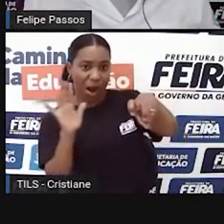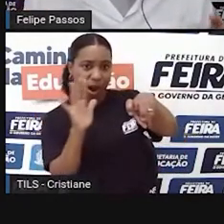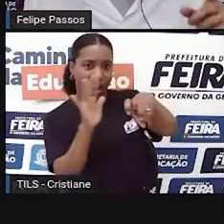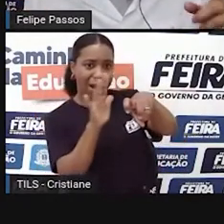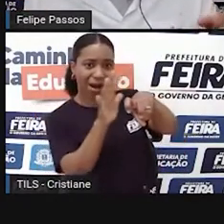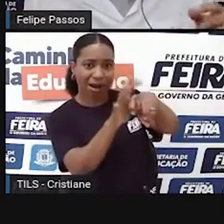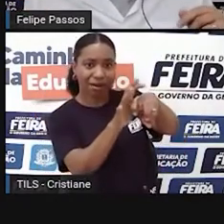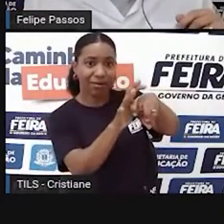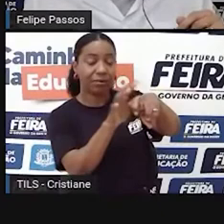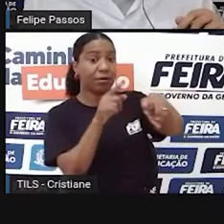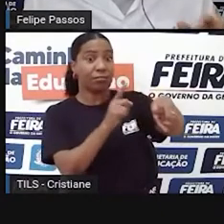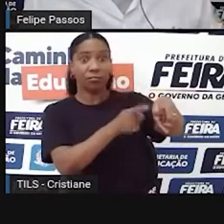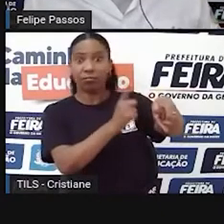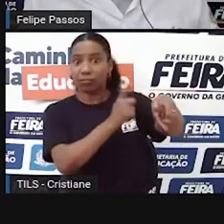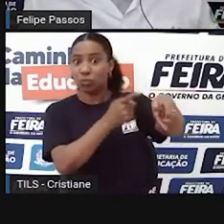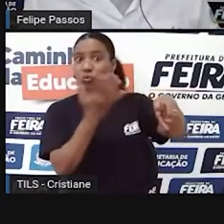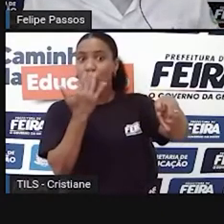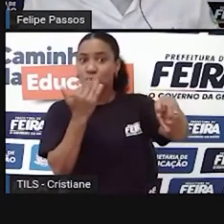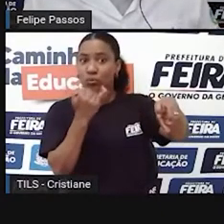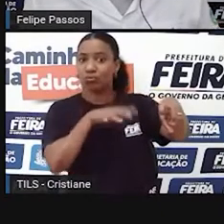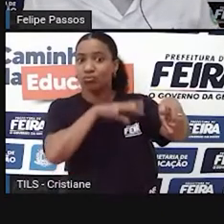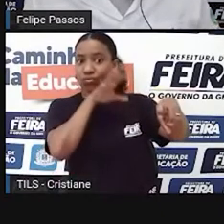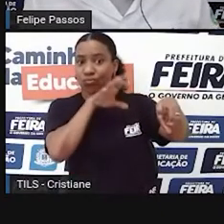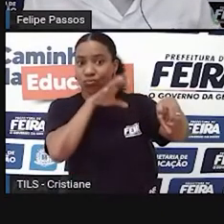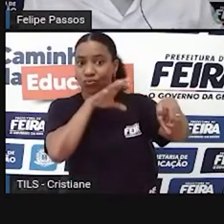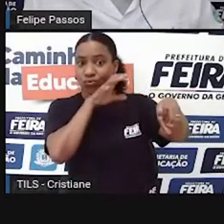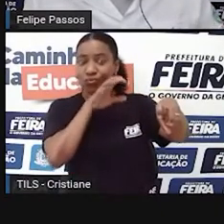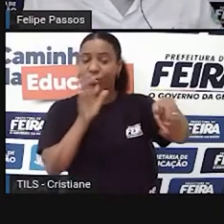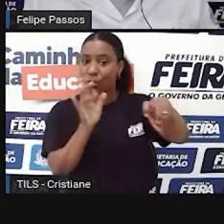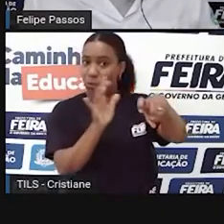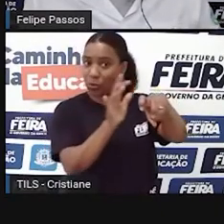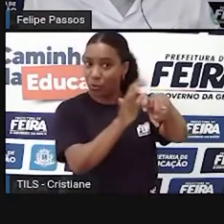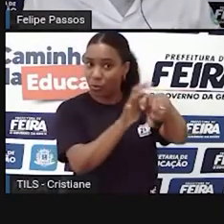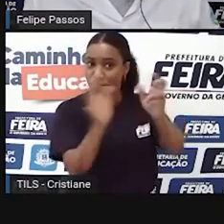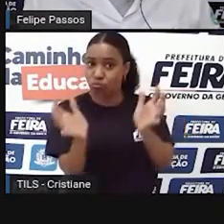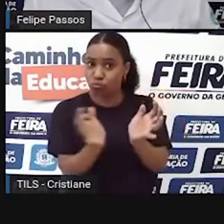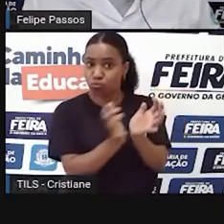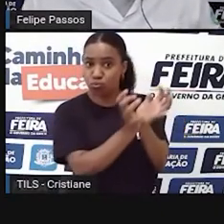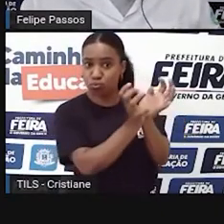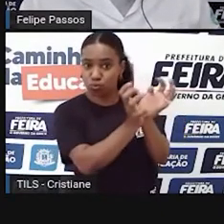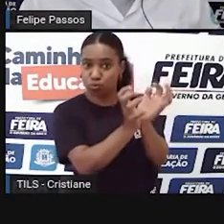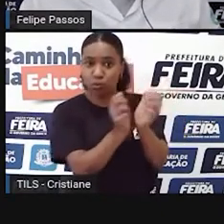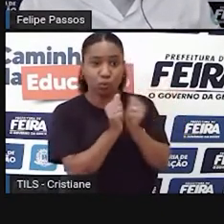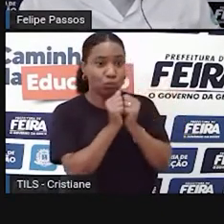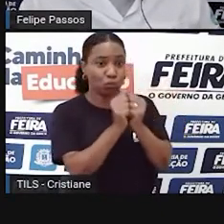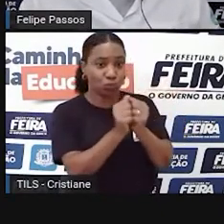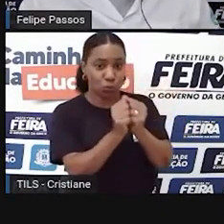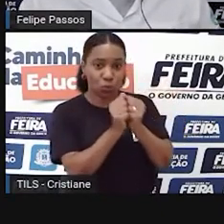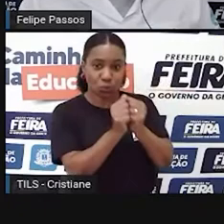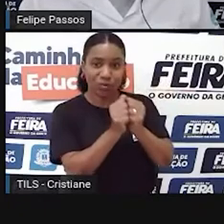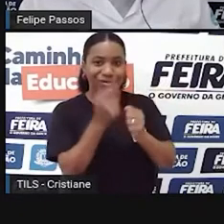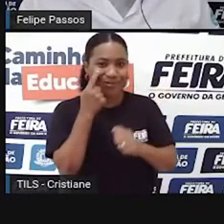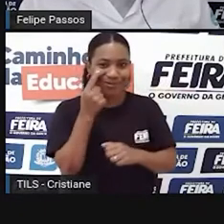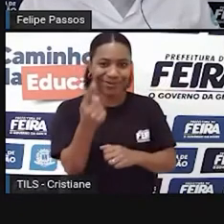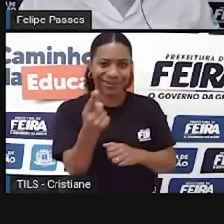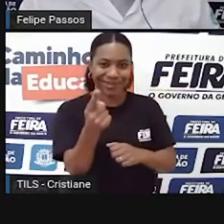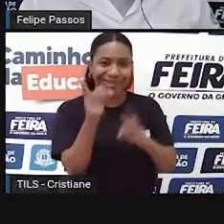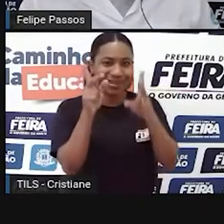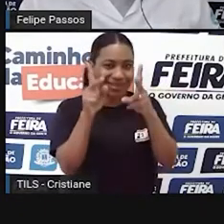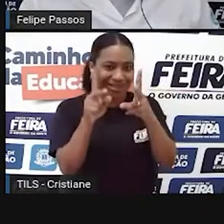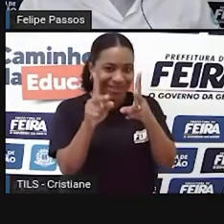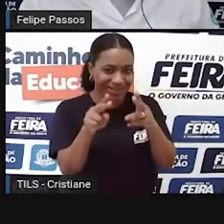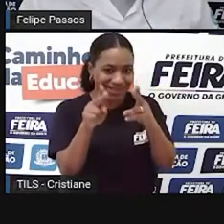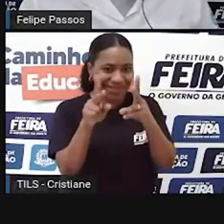depois vai pensar, ó, eu não posso caçar esse animal sozinho, tem que ter um grupo ali para caçar junto comigo, como a gente está vendo nessas imagens aqui, né,